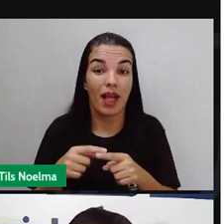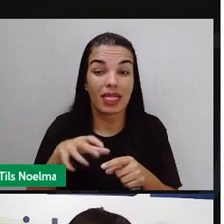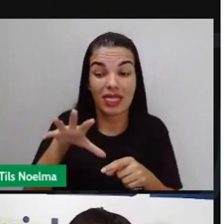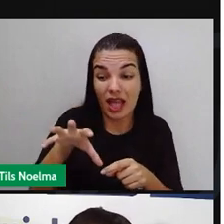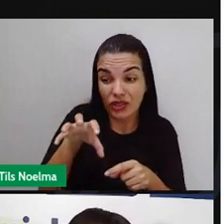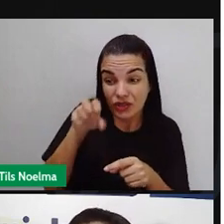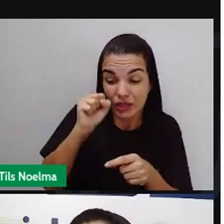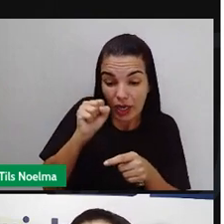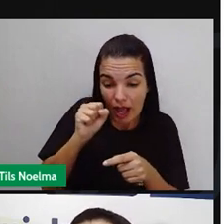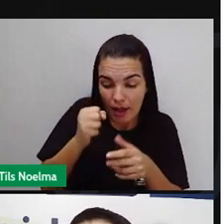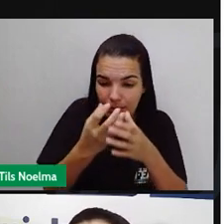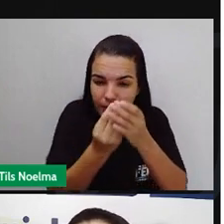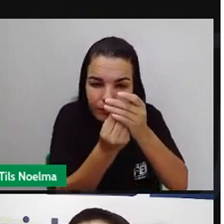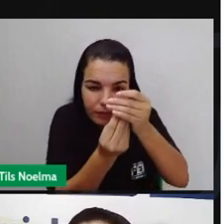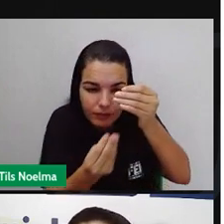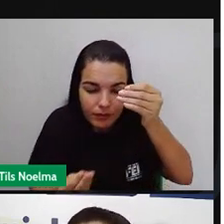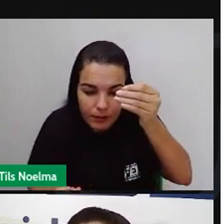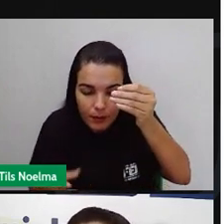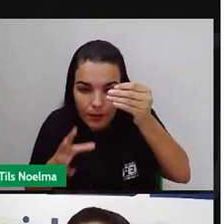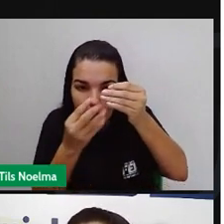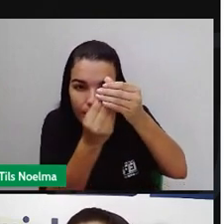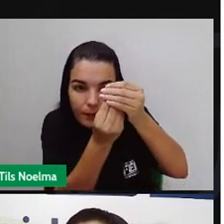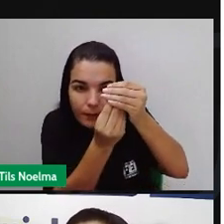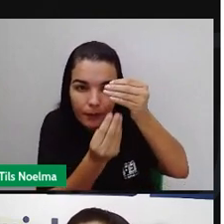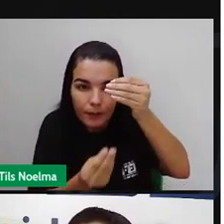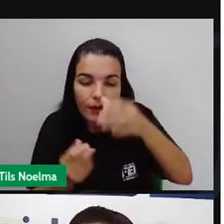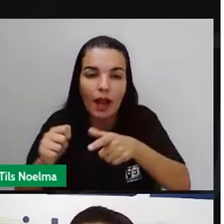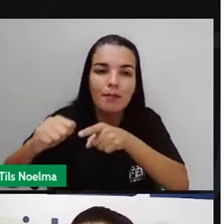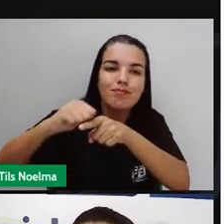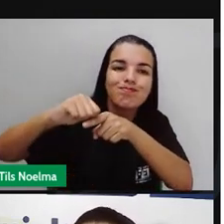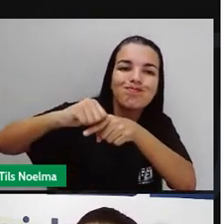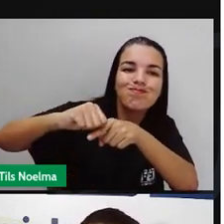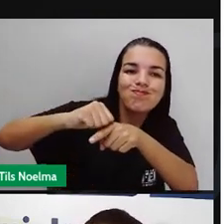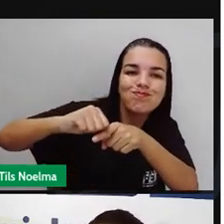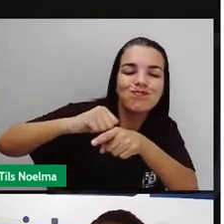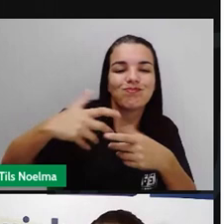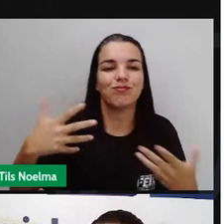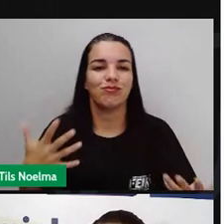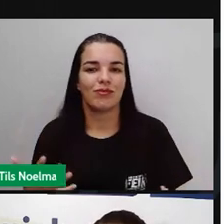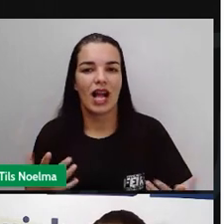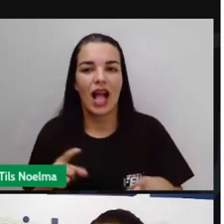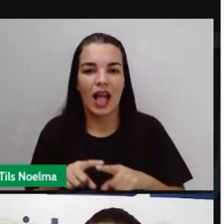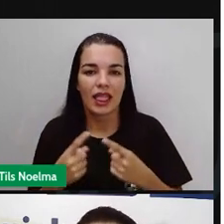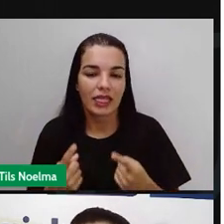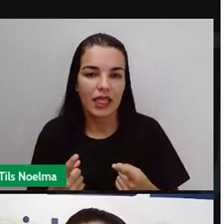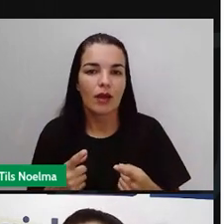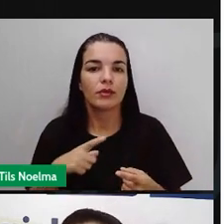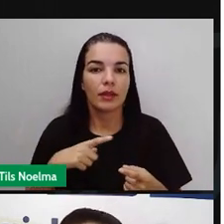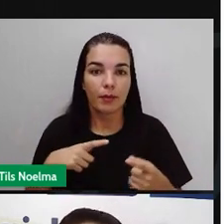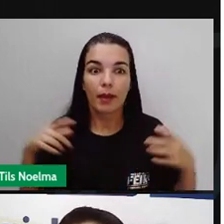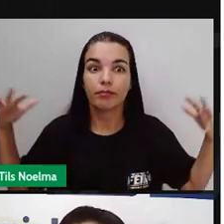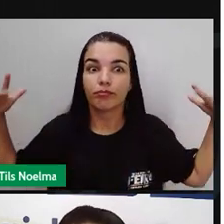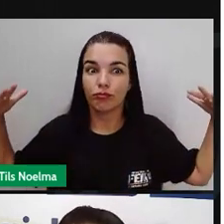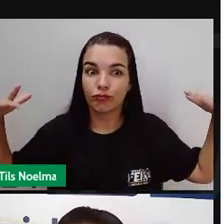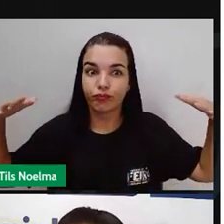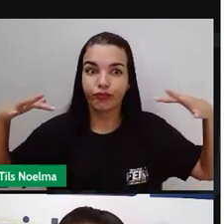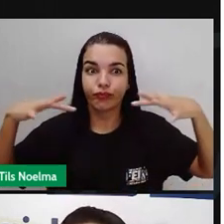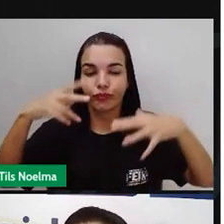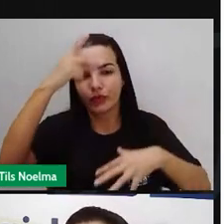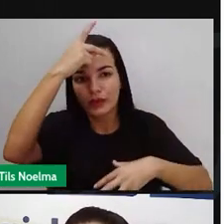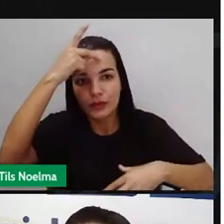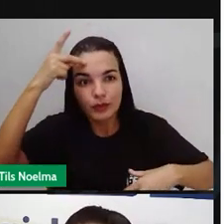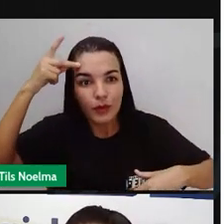da borracha, essas pessoas também serviram para povoar a região norte, que era antes pouco